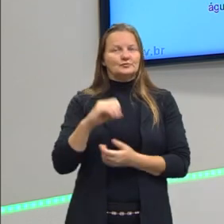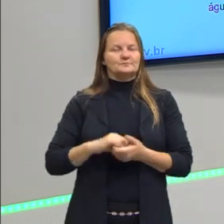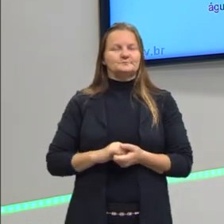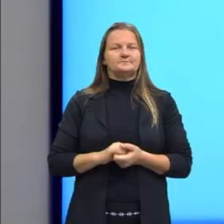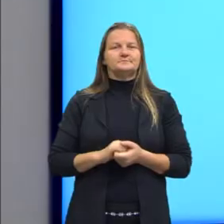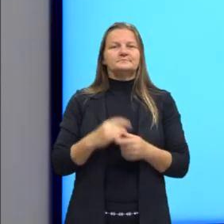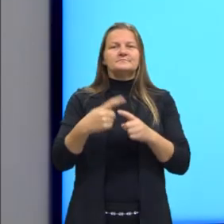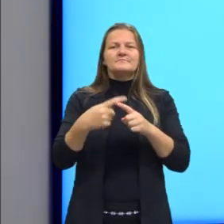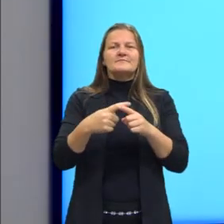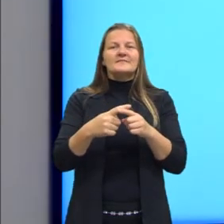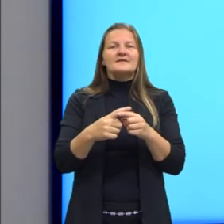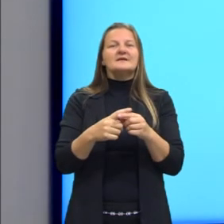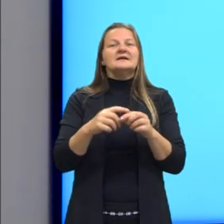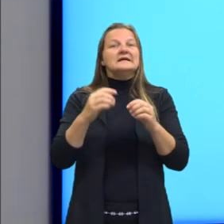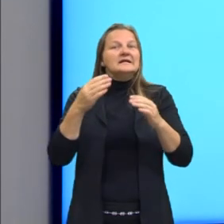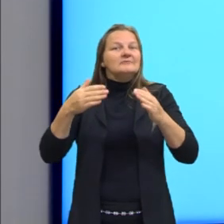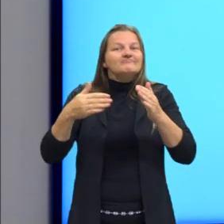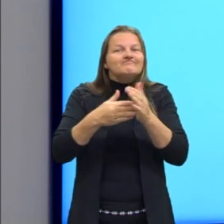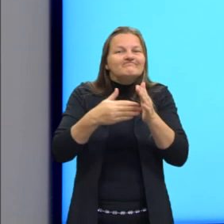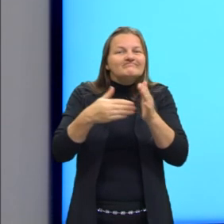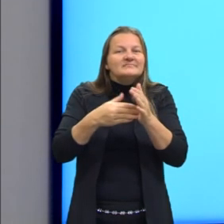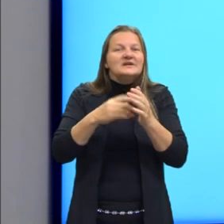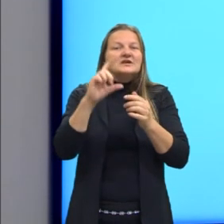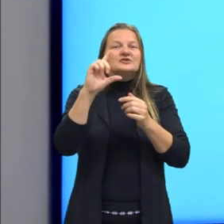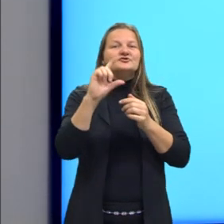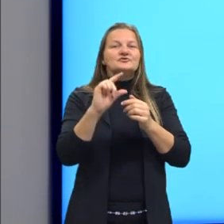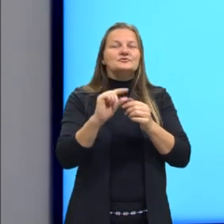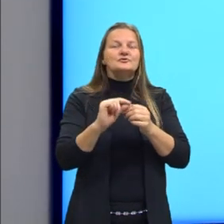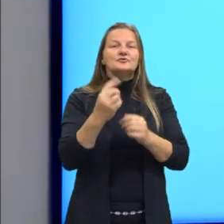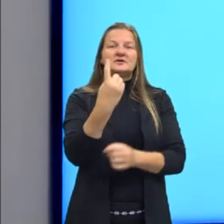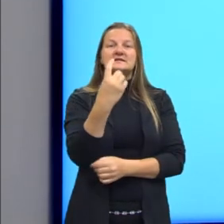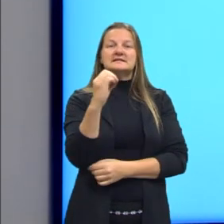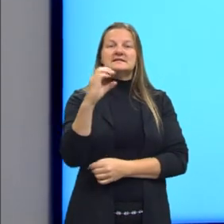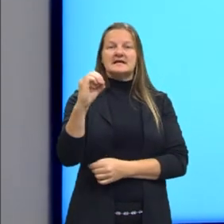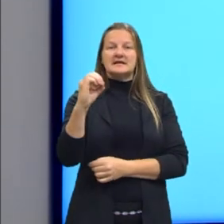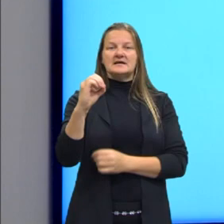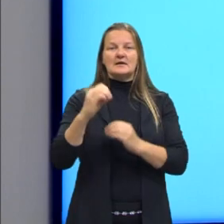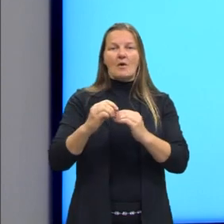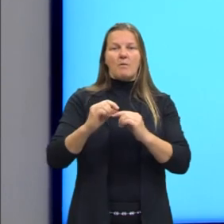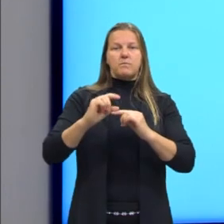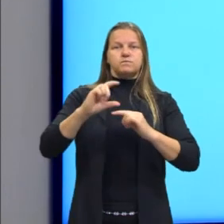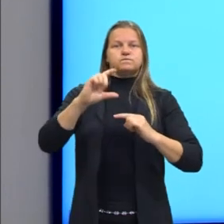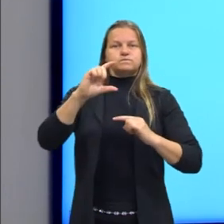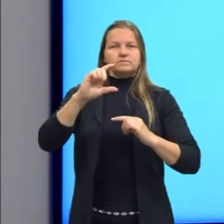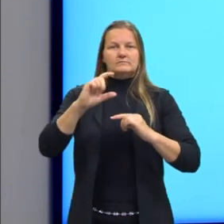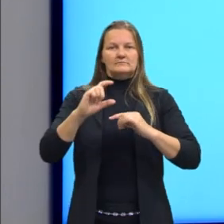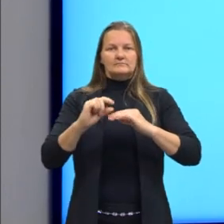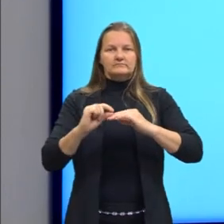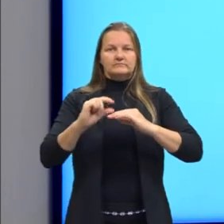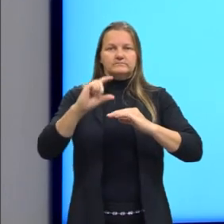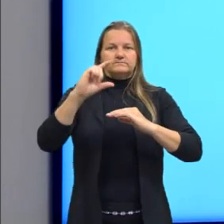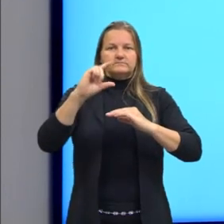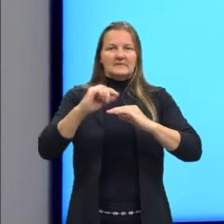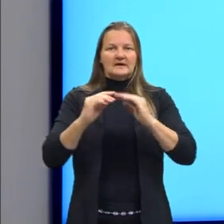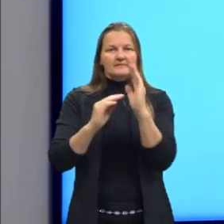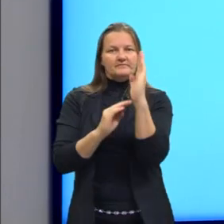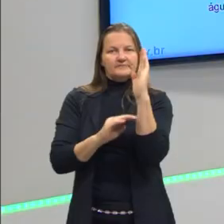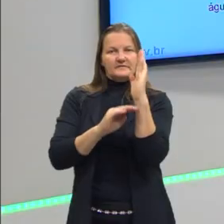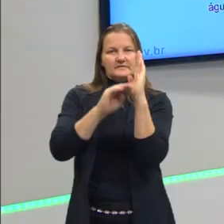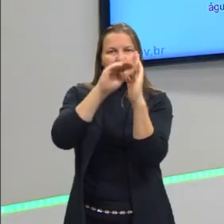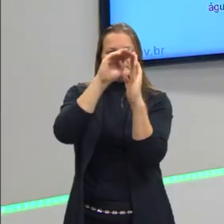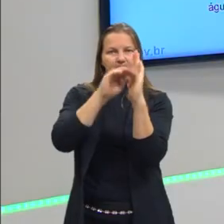e ele impede que a água ferva a 100 graus Celsius. Ele aumenta o ponto de ebulição da água,